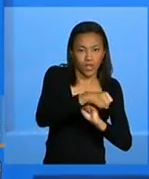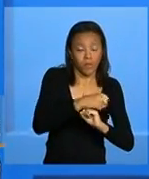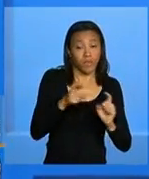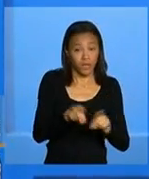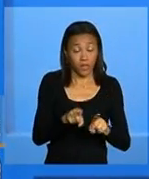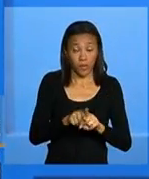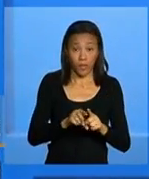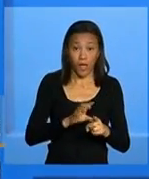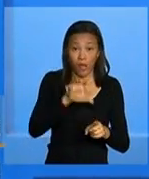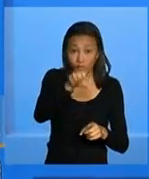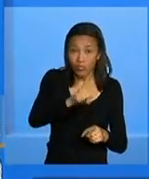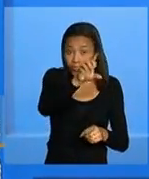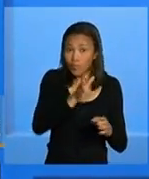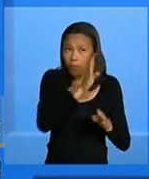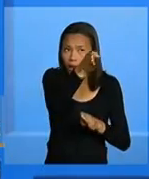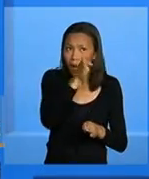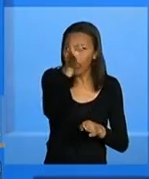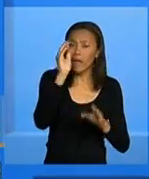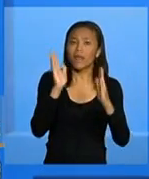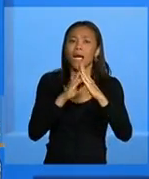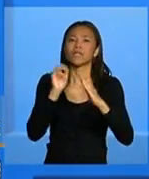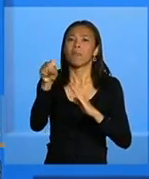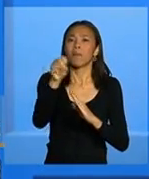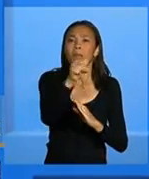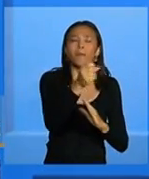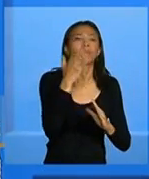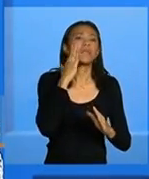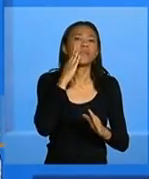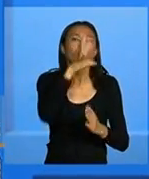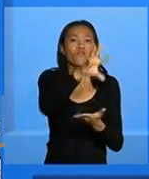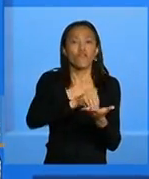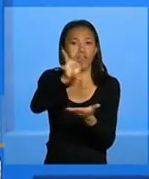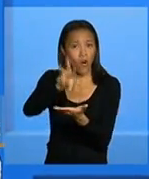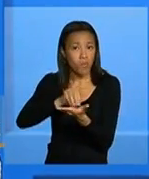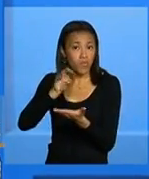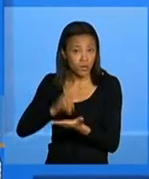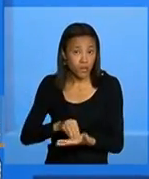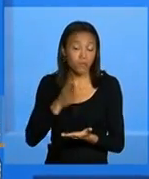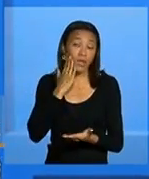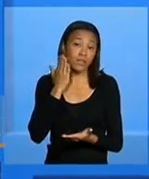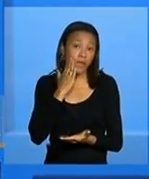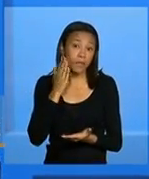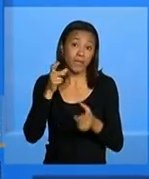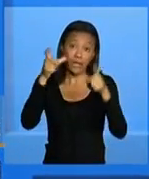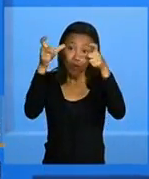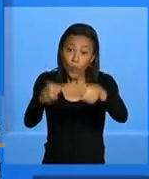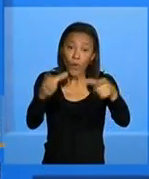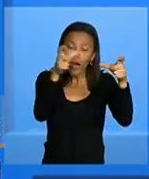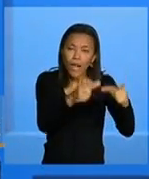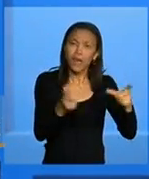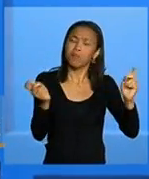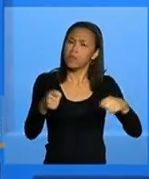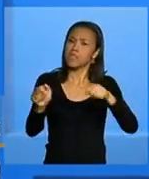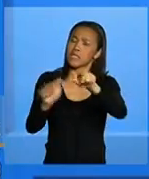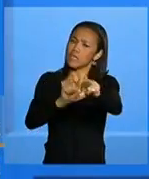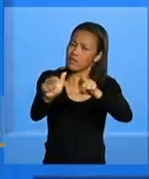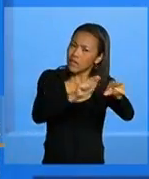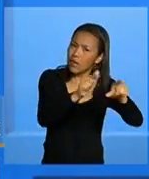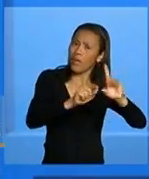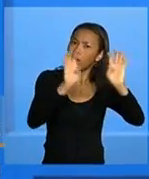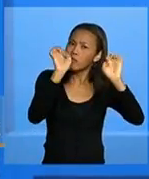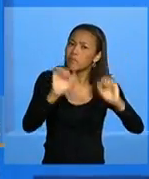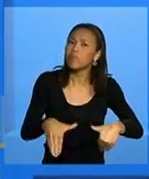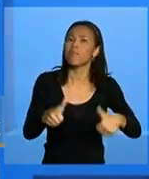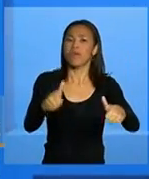também possibilita a identificação de ocorrências no território que poderão ser trabalhadas de forma a